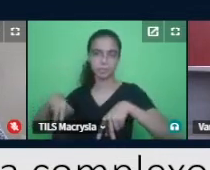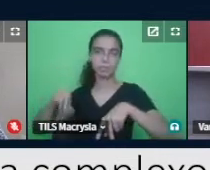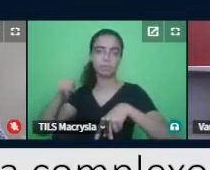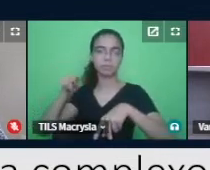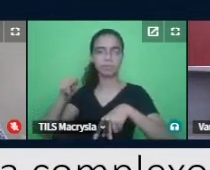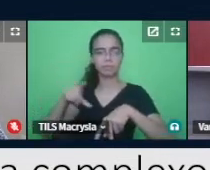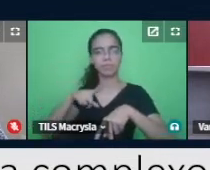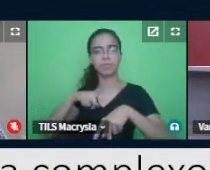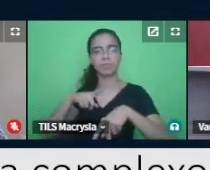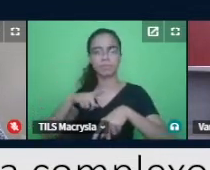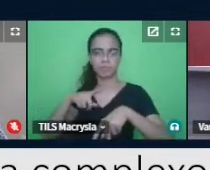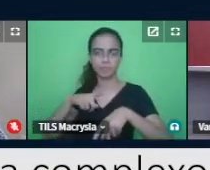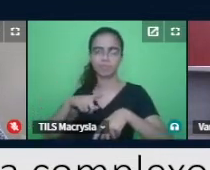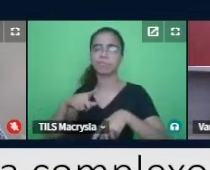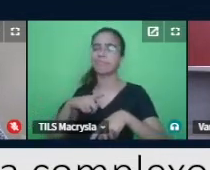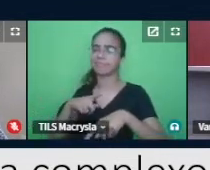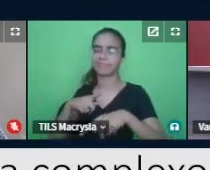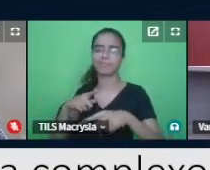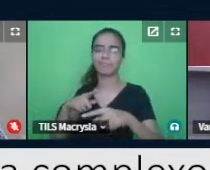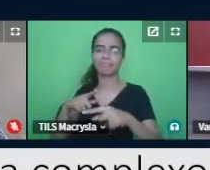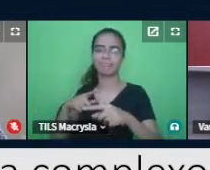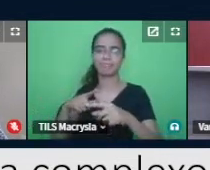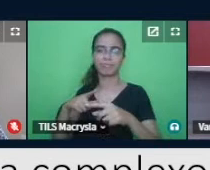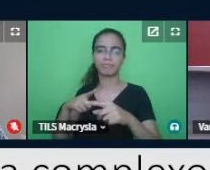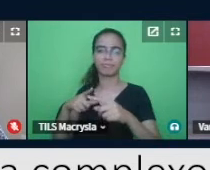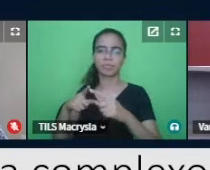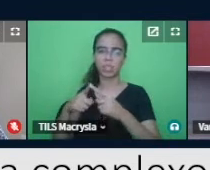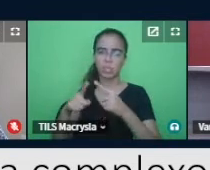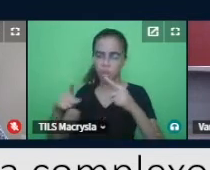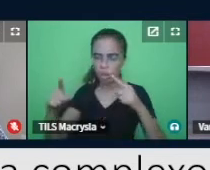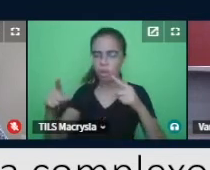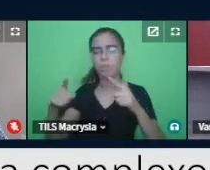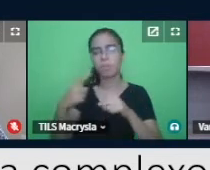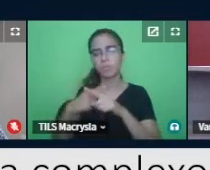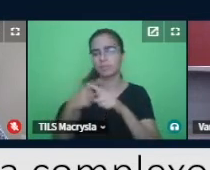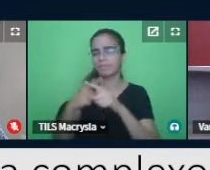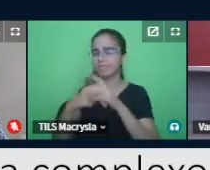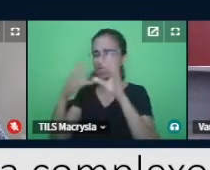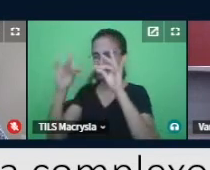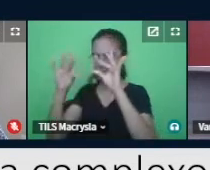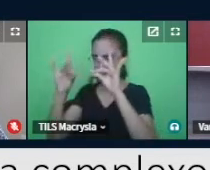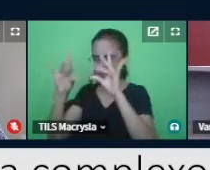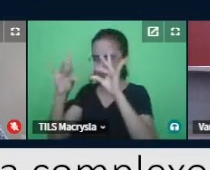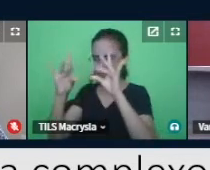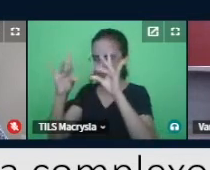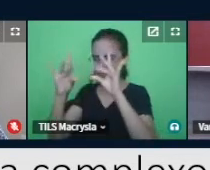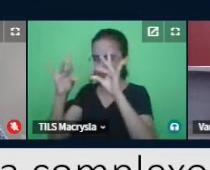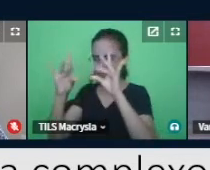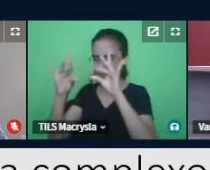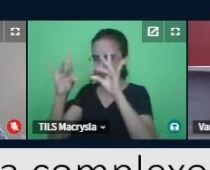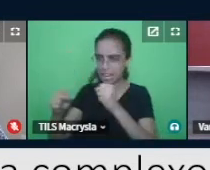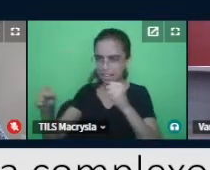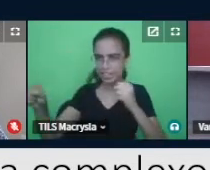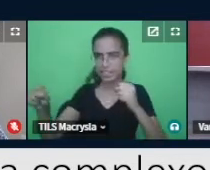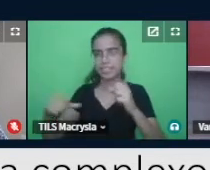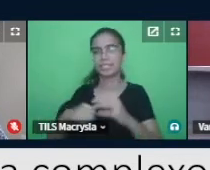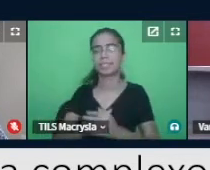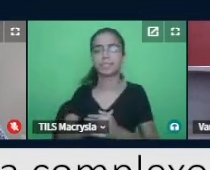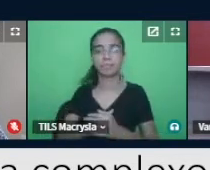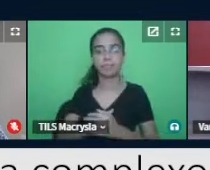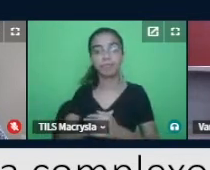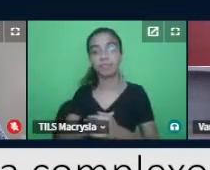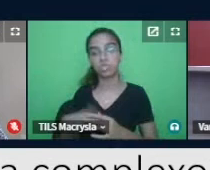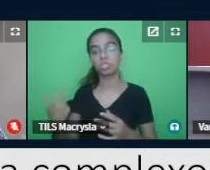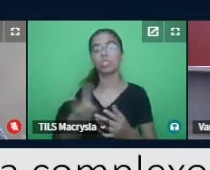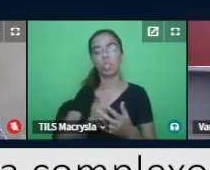possuem uma área infinita dentro de um perímetro finito, tá, e aqui estão os nossos fractais de pesquisa